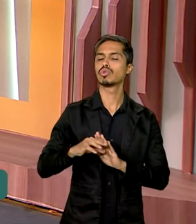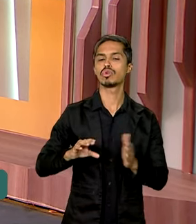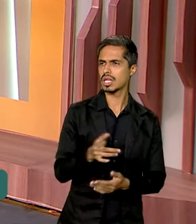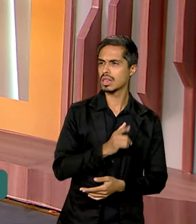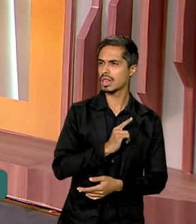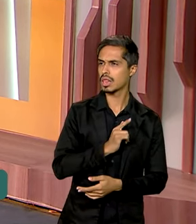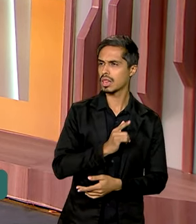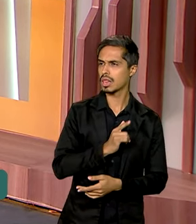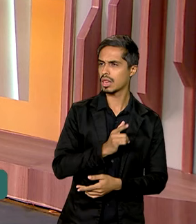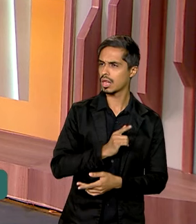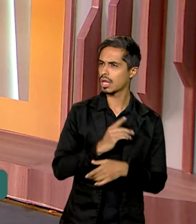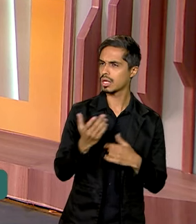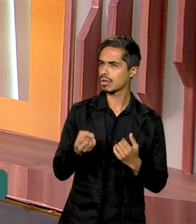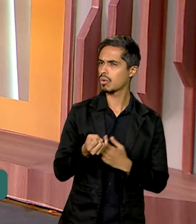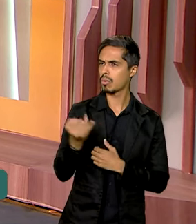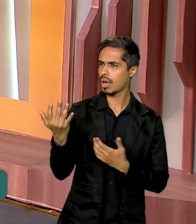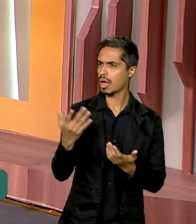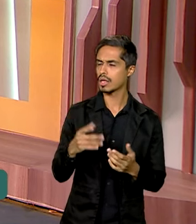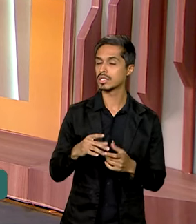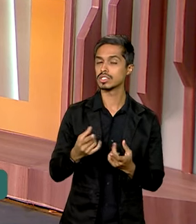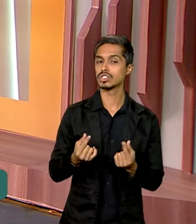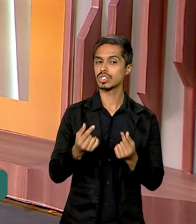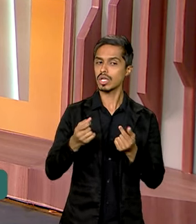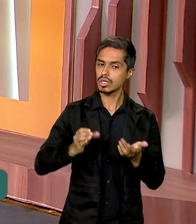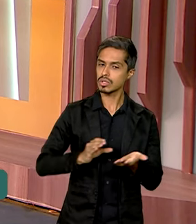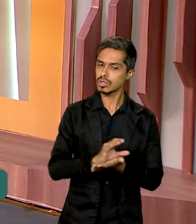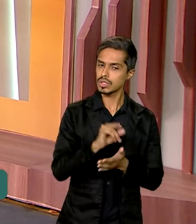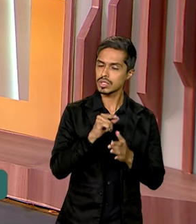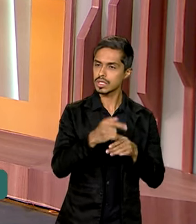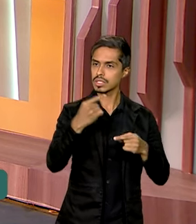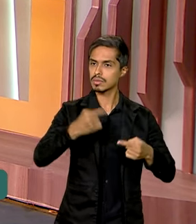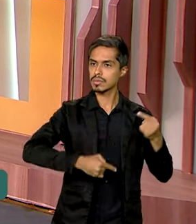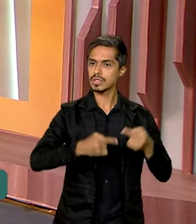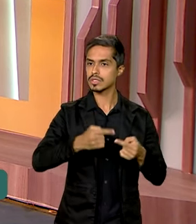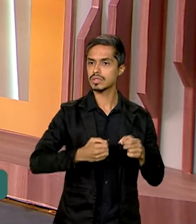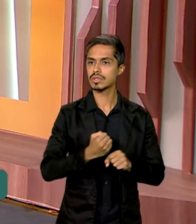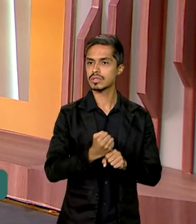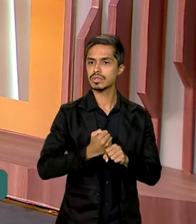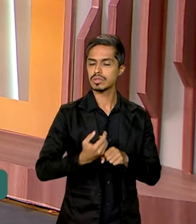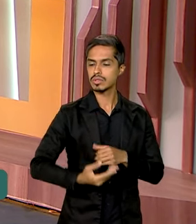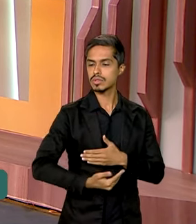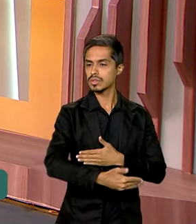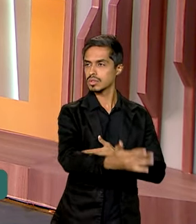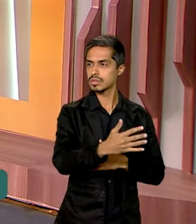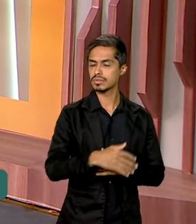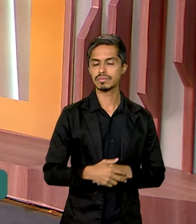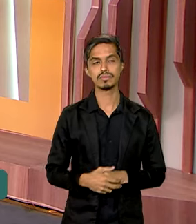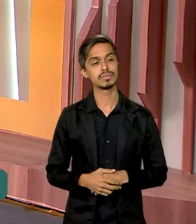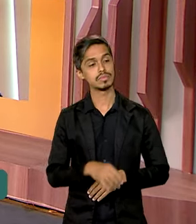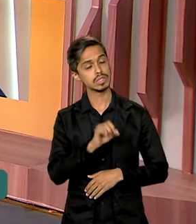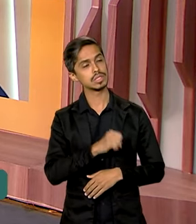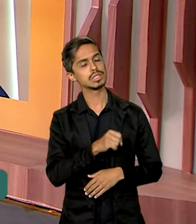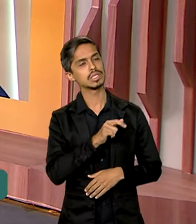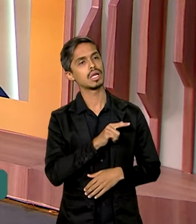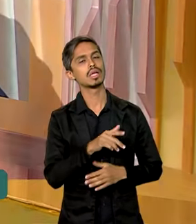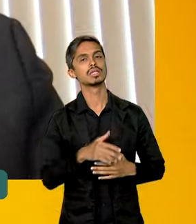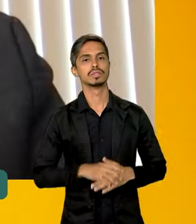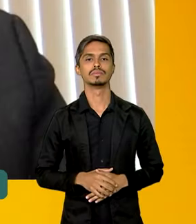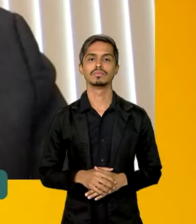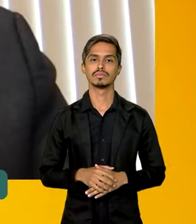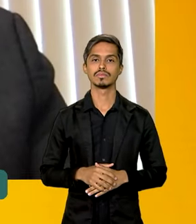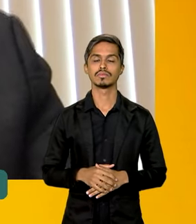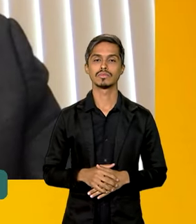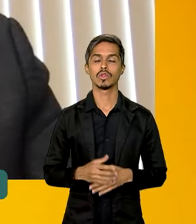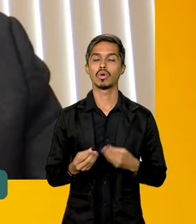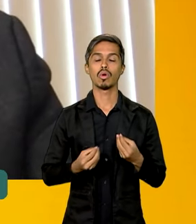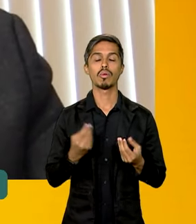já há recursos separados para a manutenção dessa política nos próximos anos? Sim, então, como